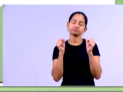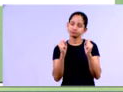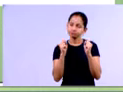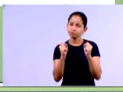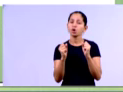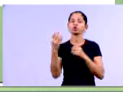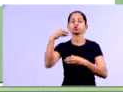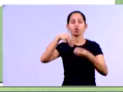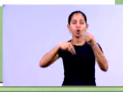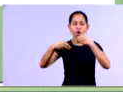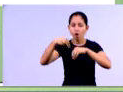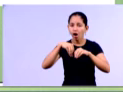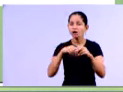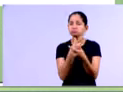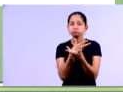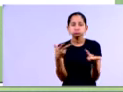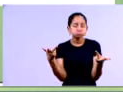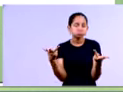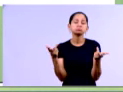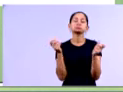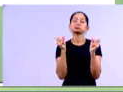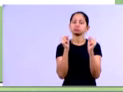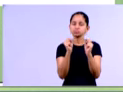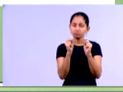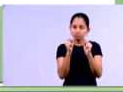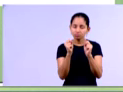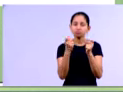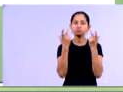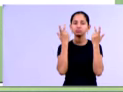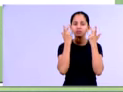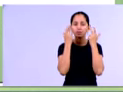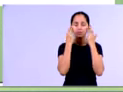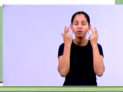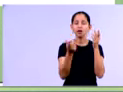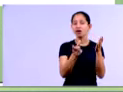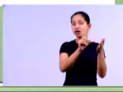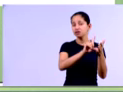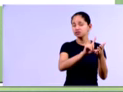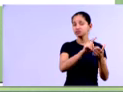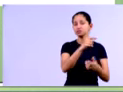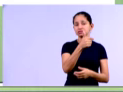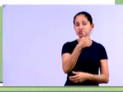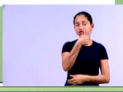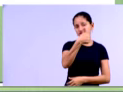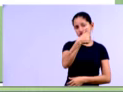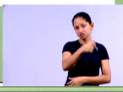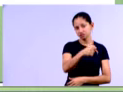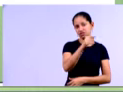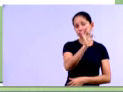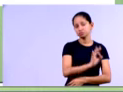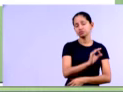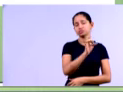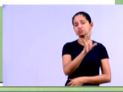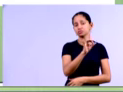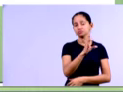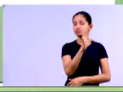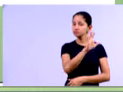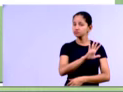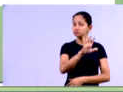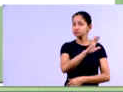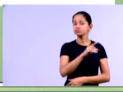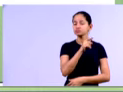ok? Então, como em 2012, ela estava com, a conta representando 17,34%,